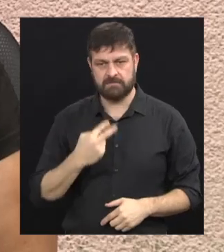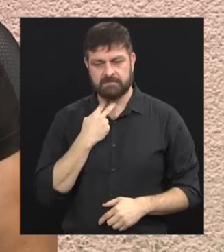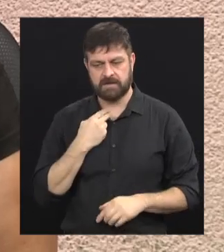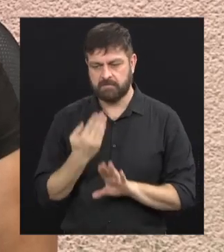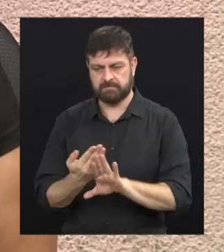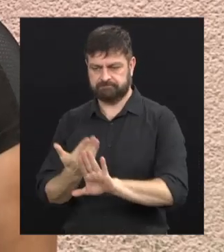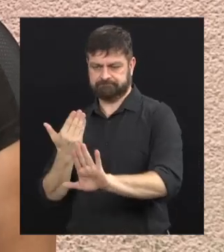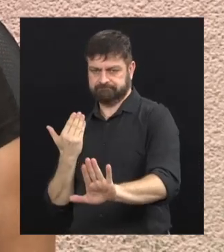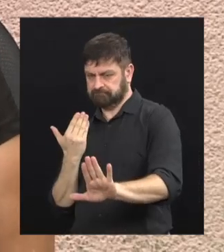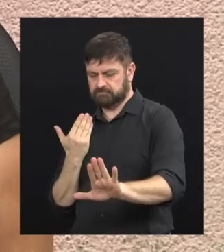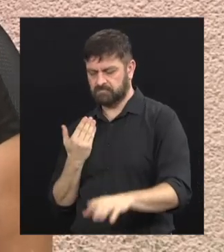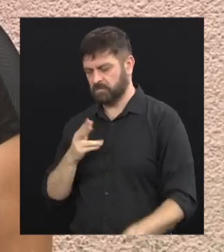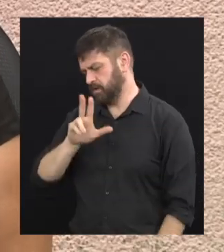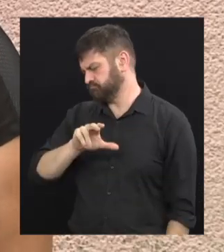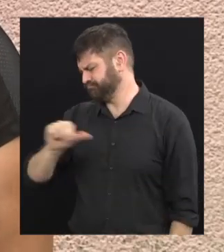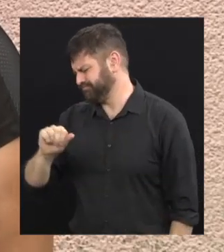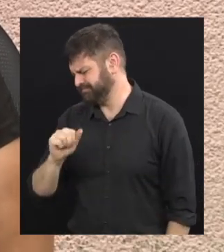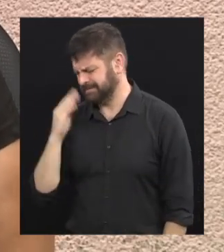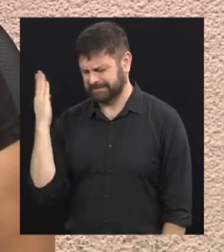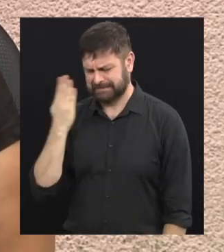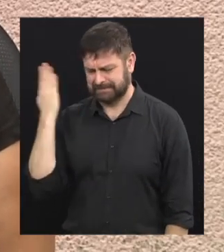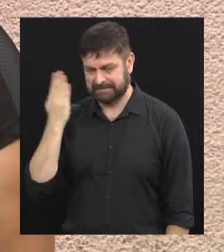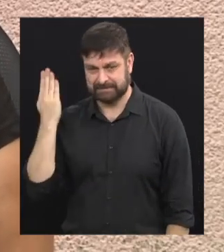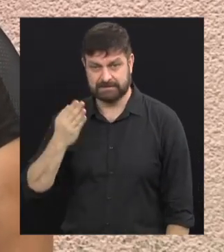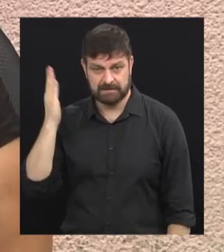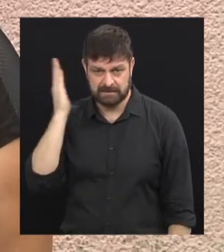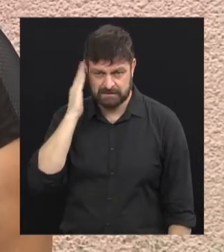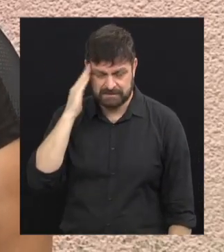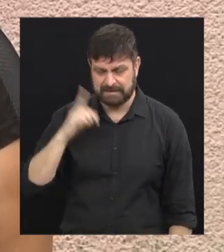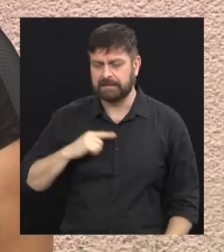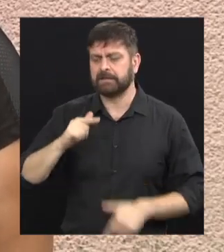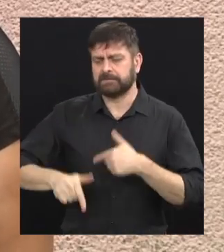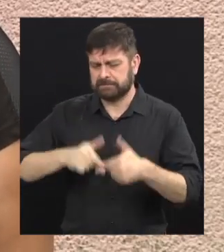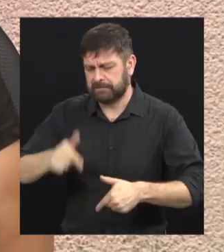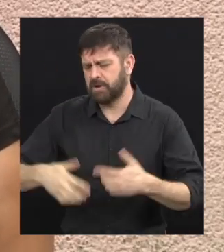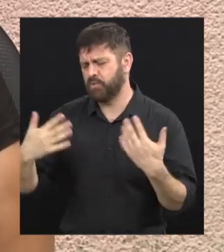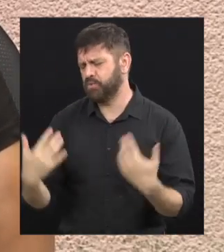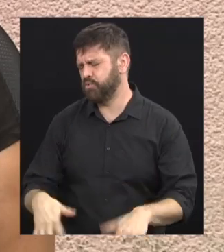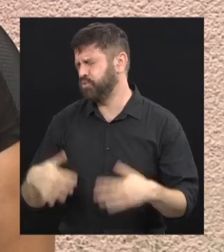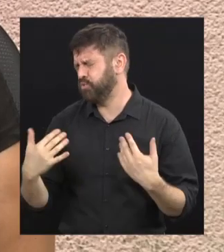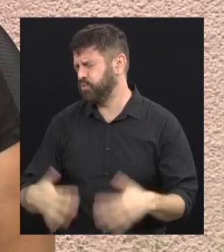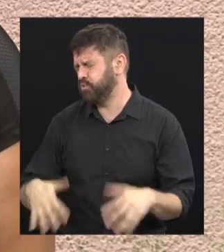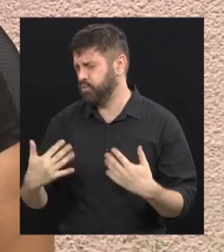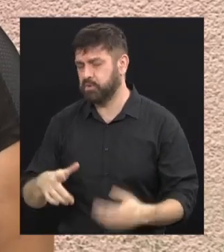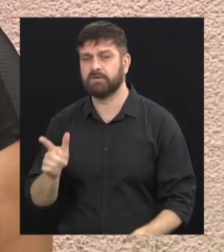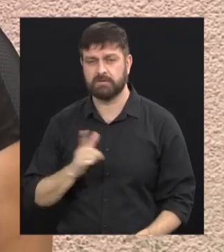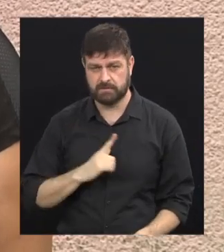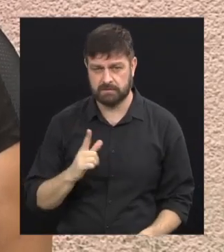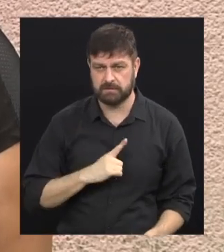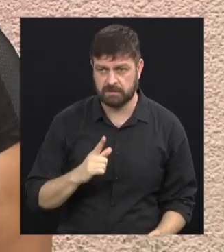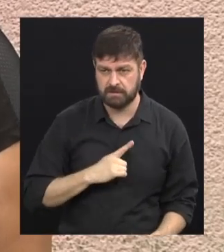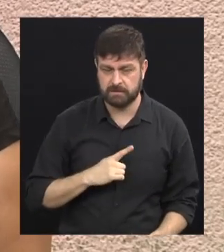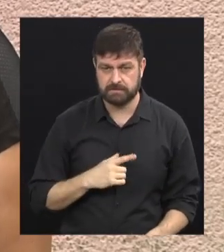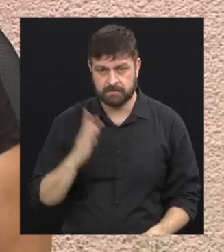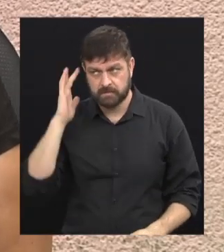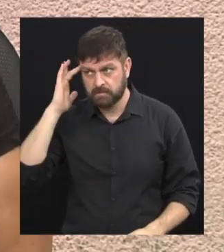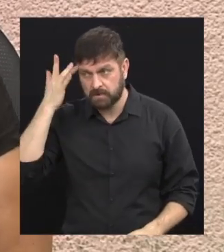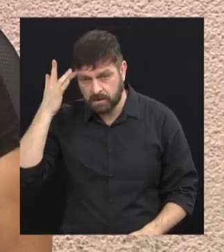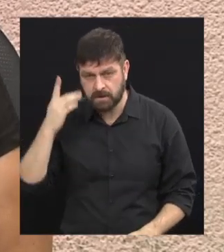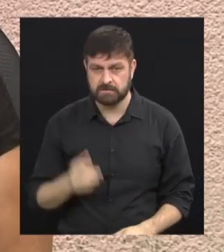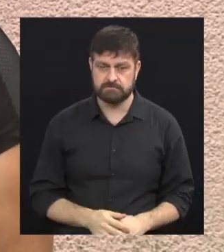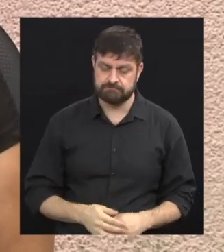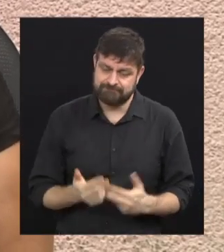daqui e sei que tem muito, muito trabalho a ser feito. Então eu acho que é uma coisa